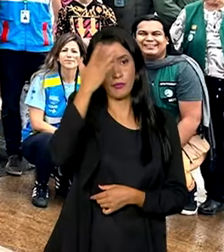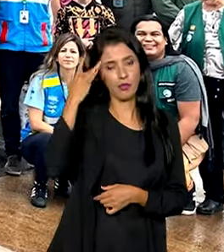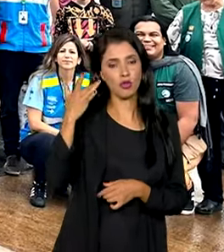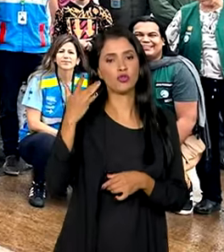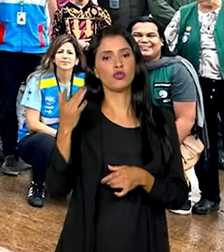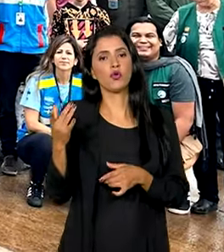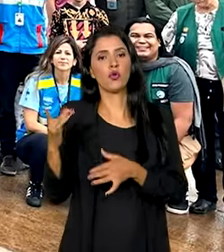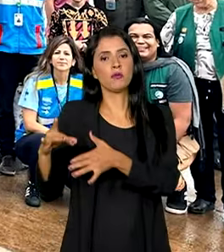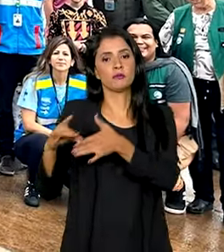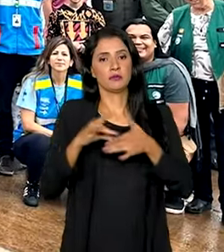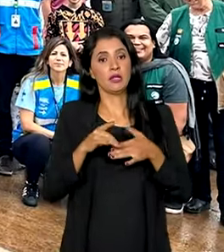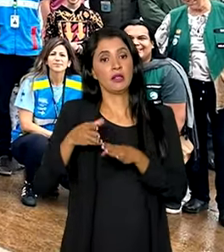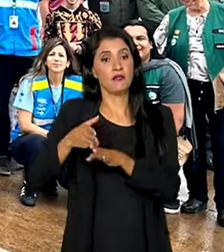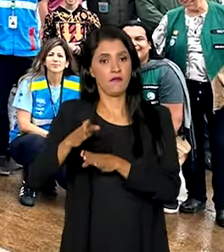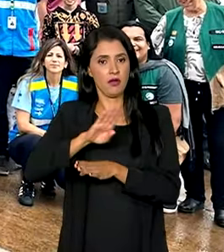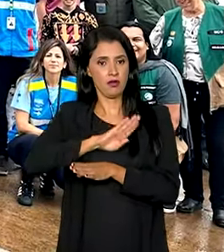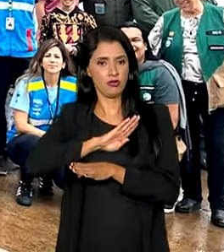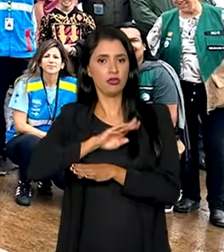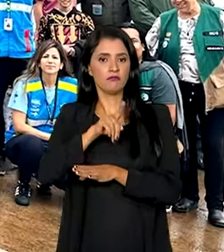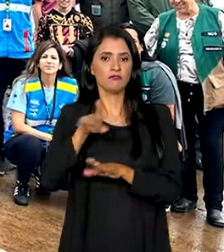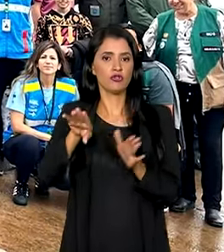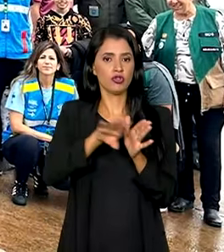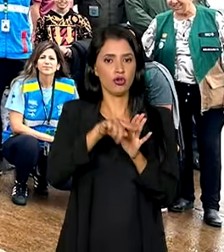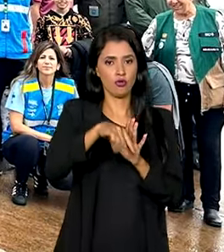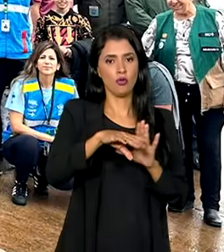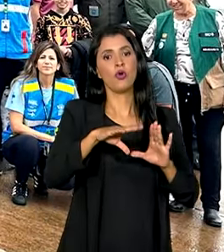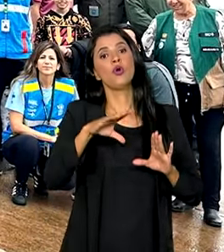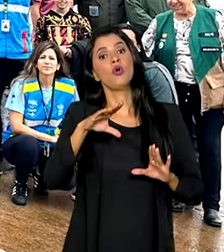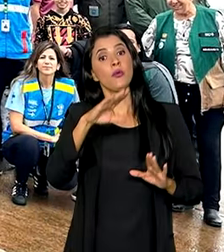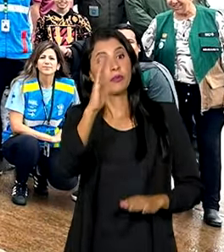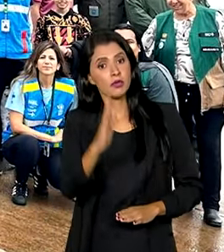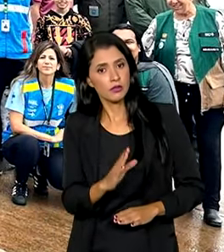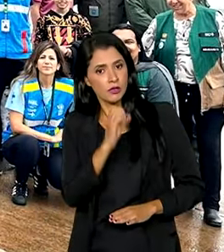repatriados da faixa de Gaza que chegaram ao Brasil no último sábado.